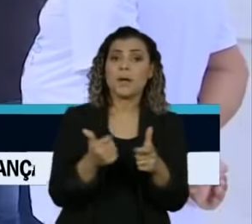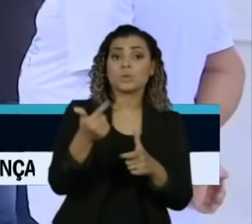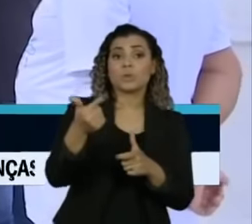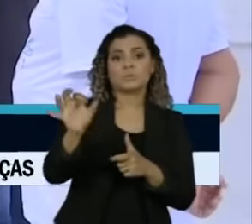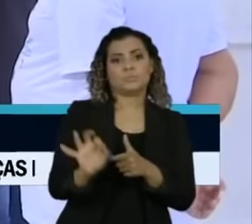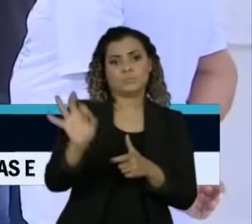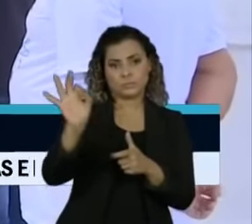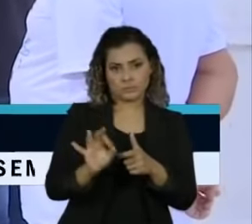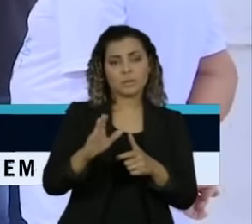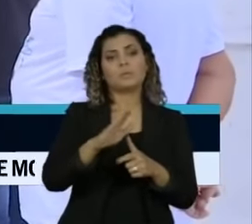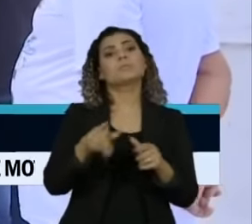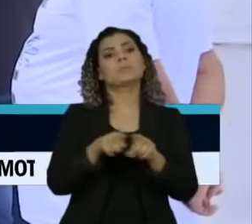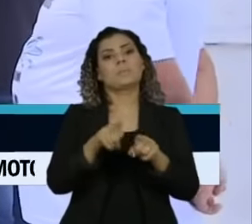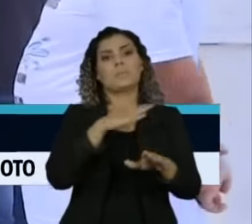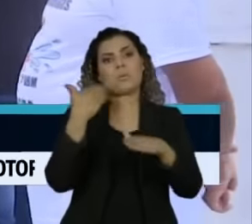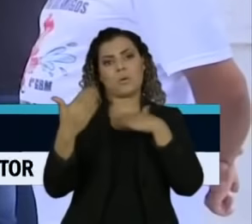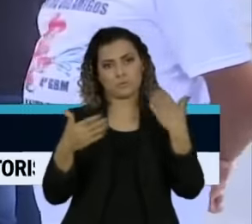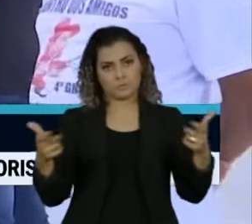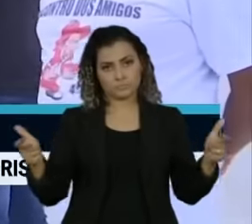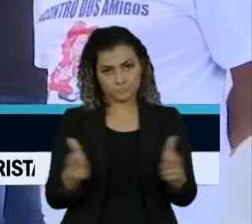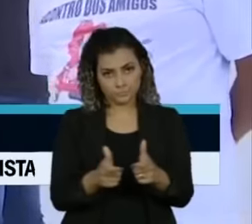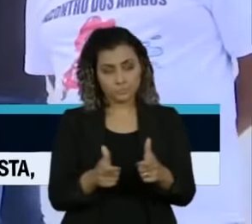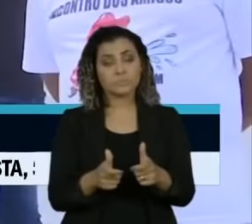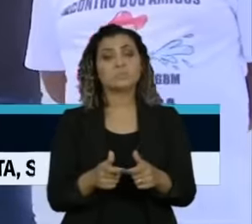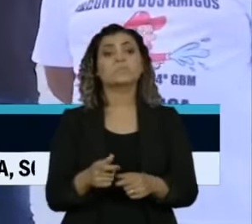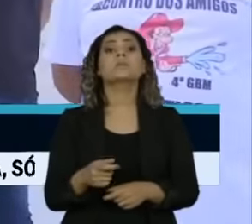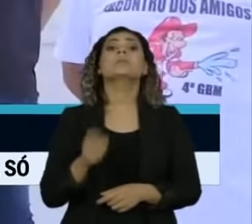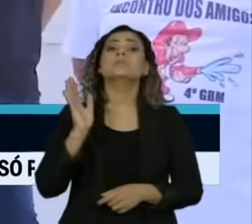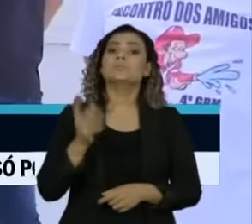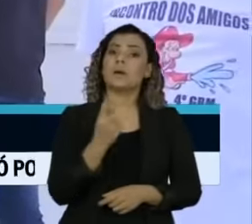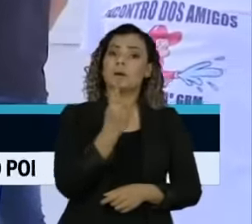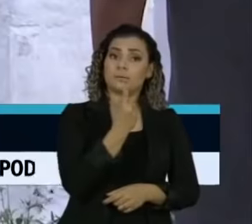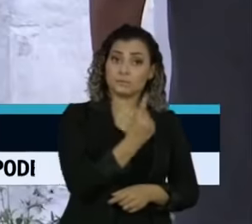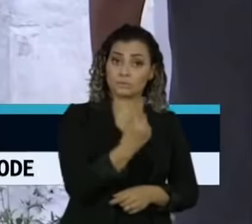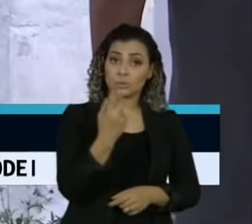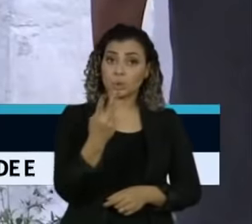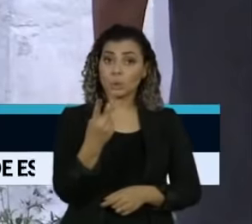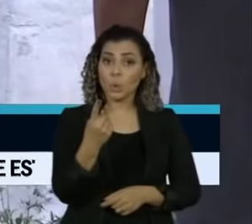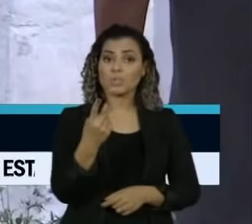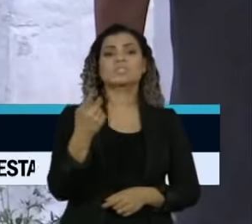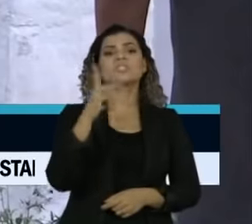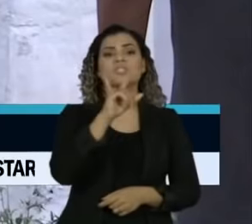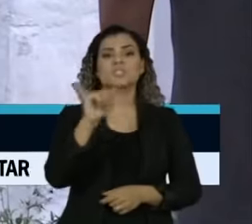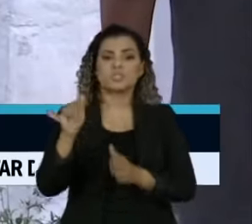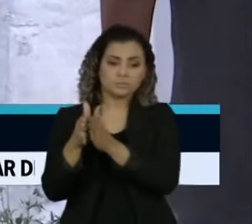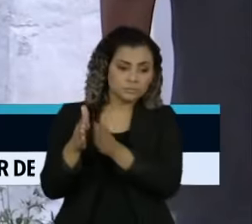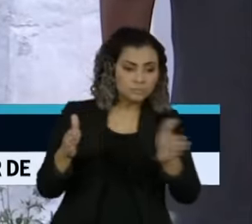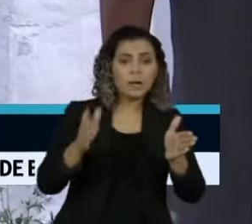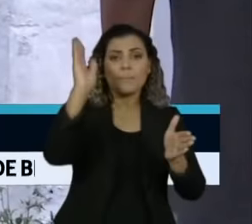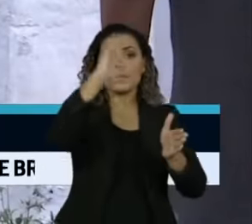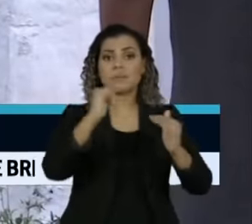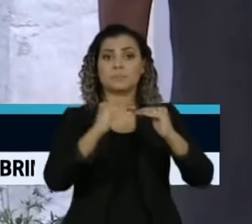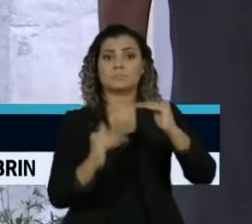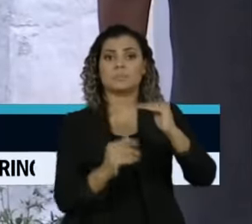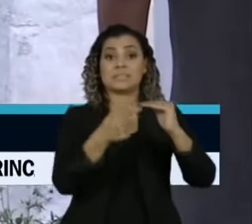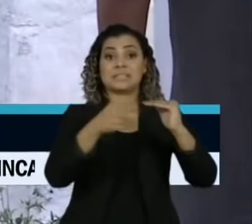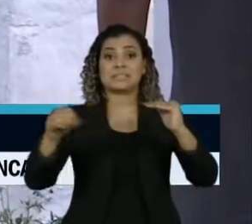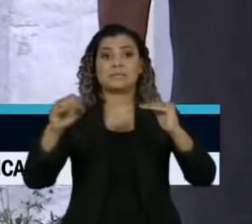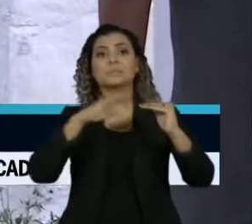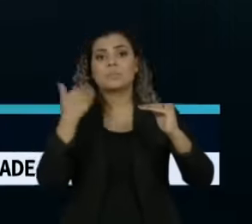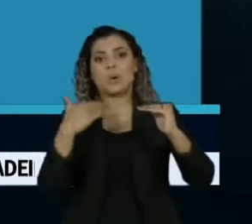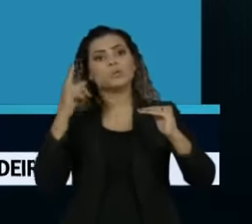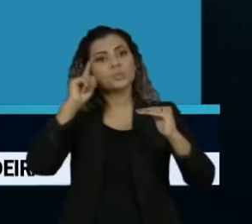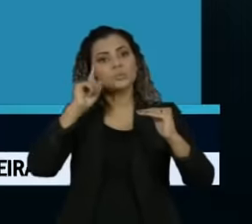% na média móvel de mortes. Pelo 12º dia seguido, o Brasil ficou abaixo de 700 óbitos